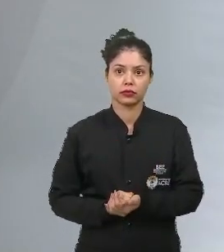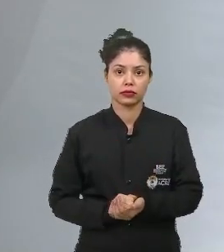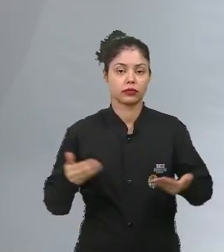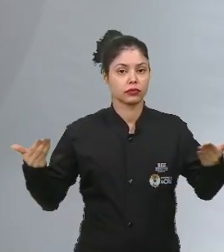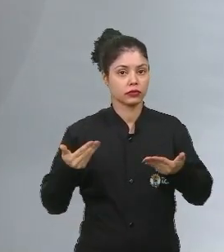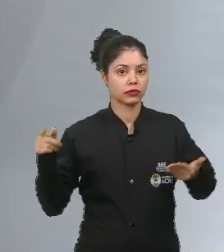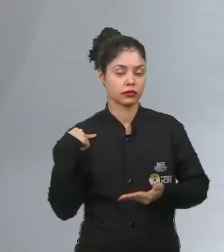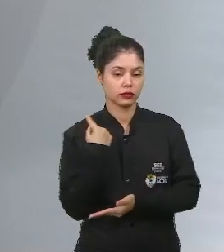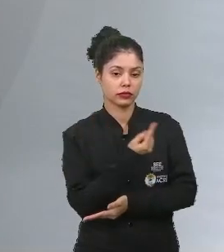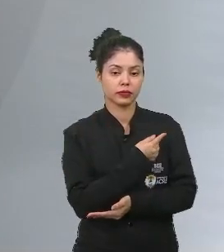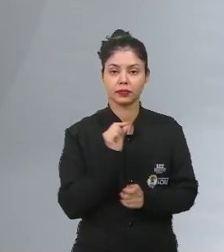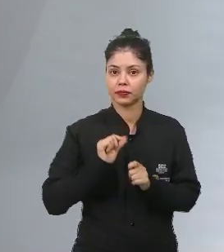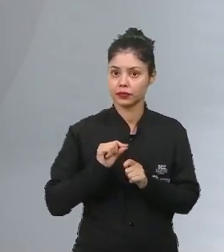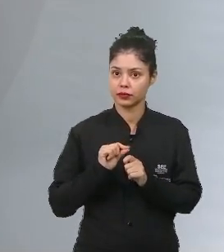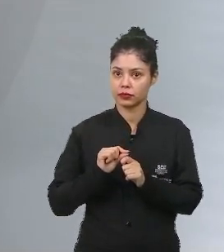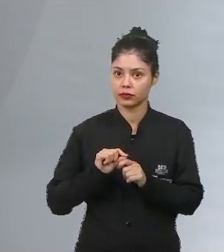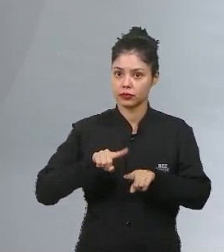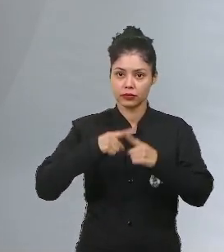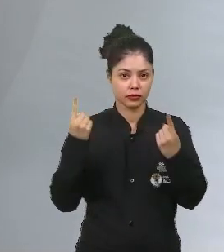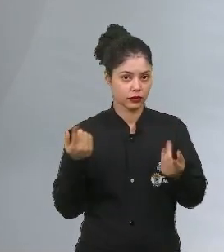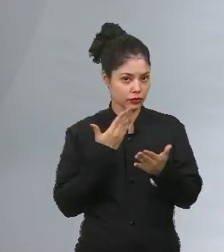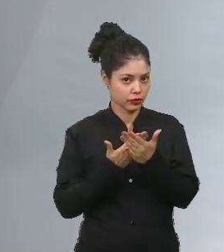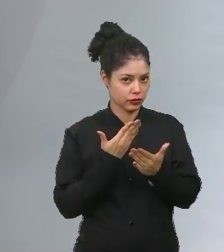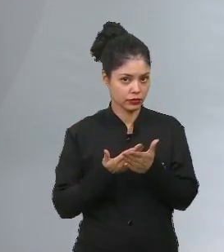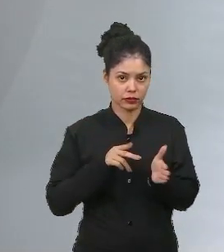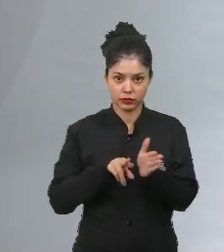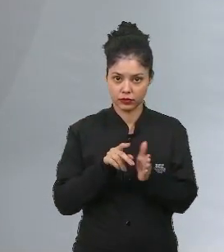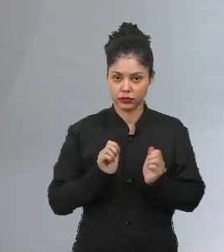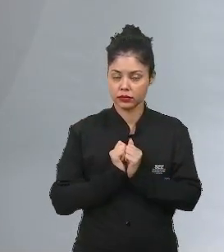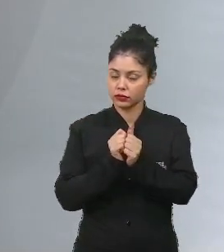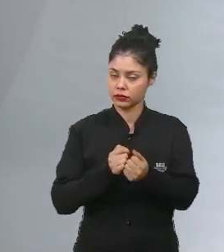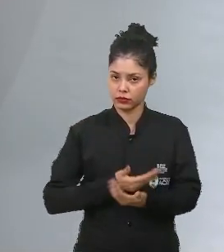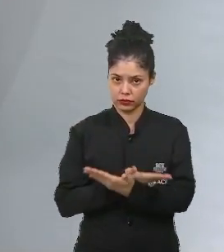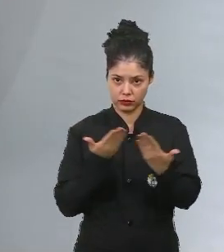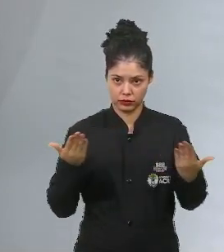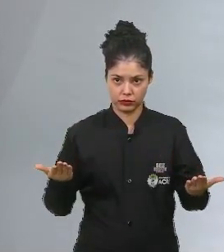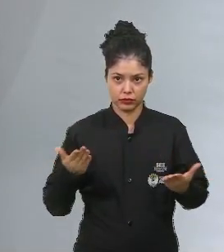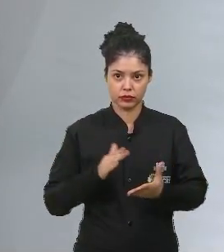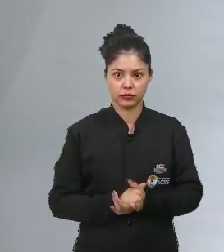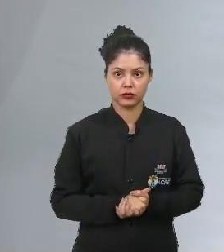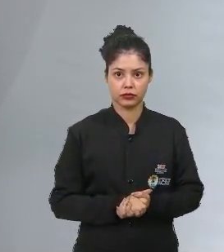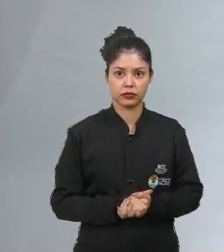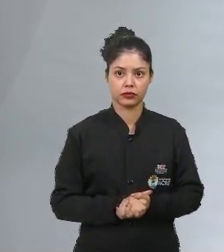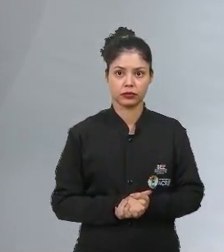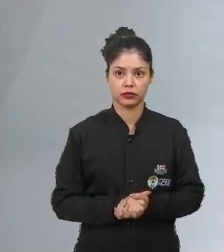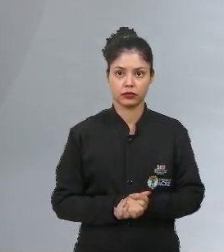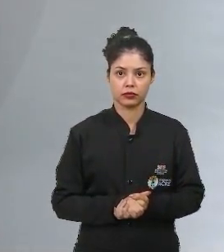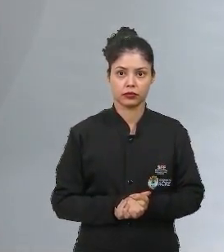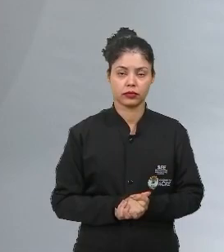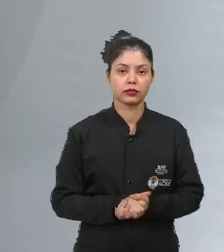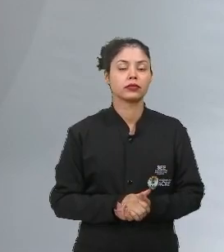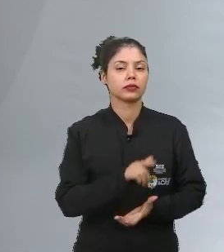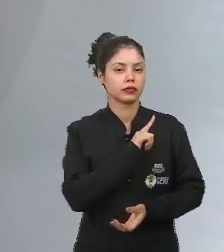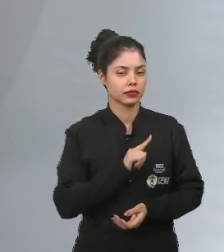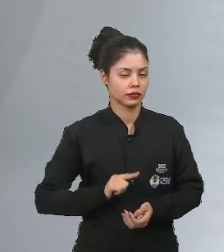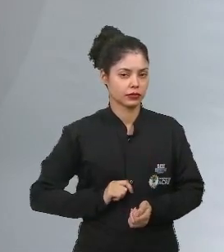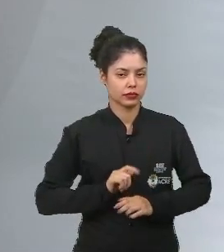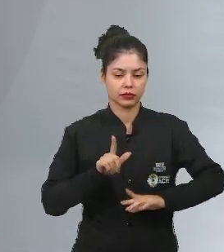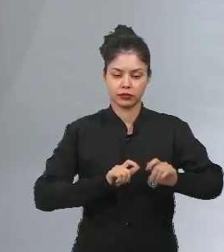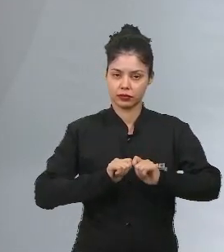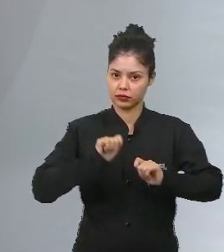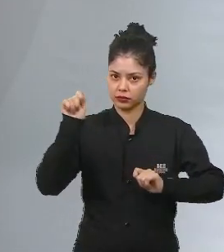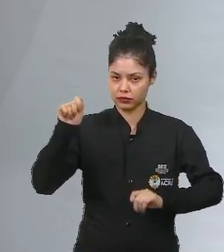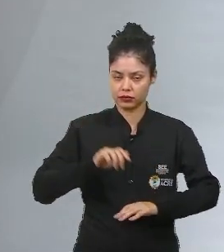estou aqui para realizar mais uma aula de biologia com vocês do nosso governo do estado do Acre.